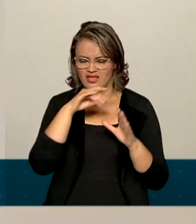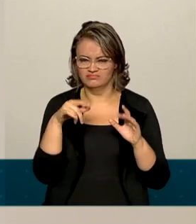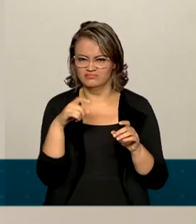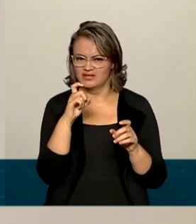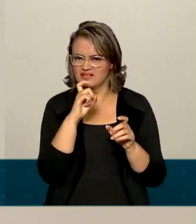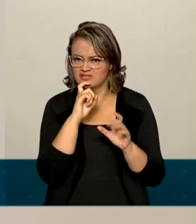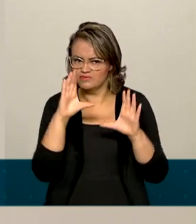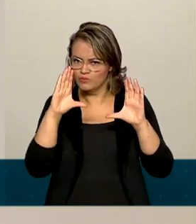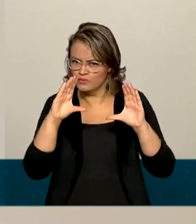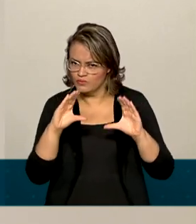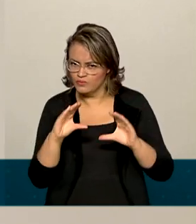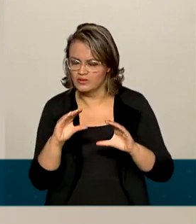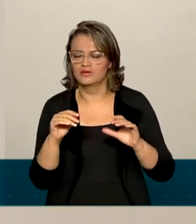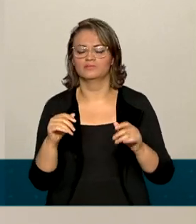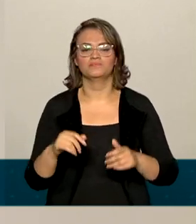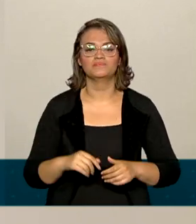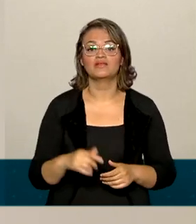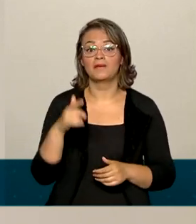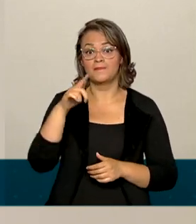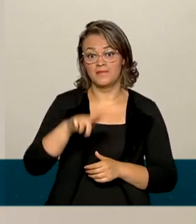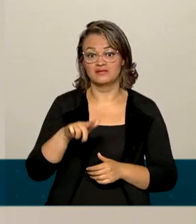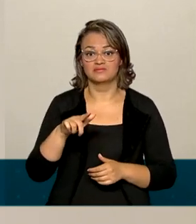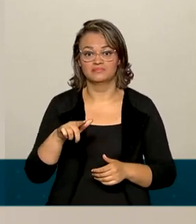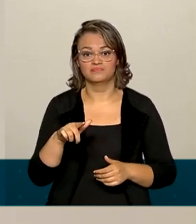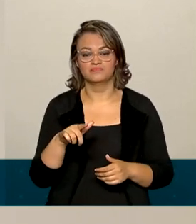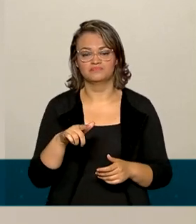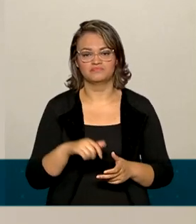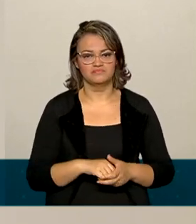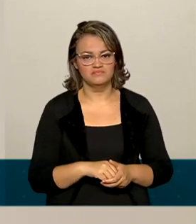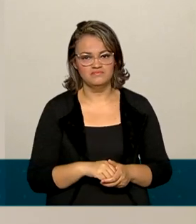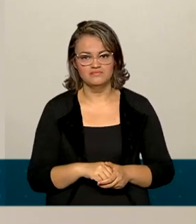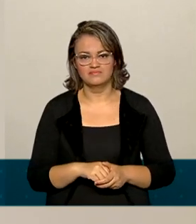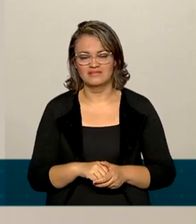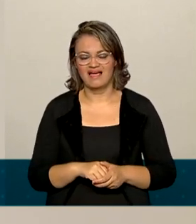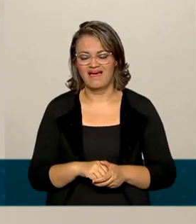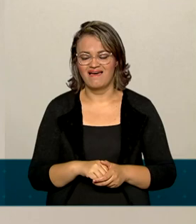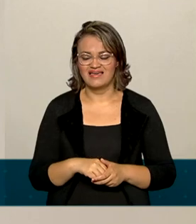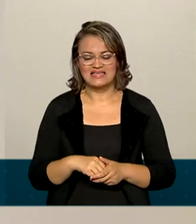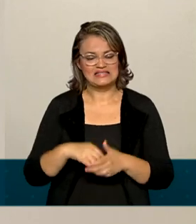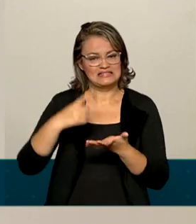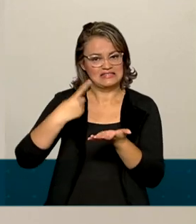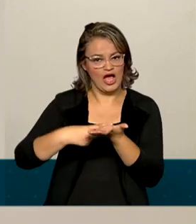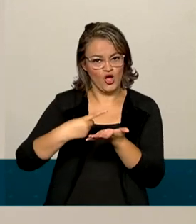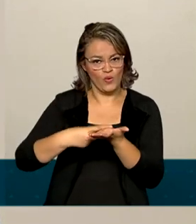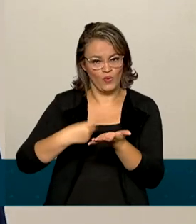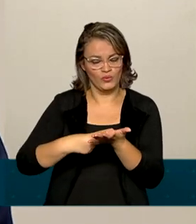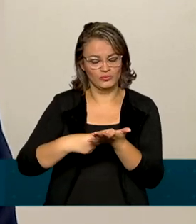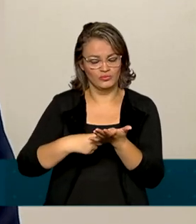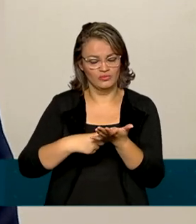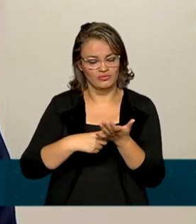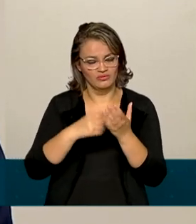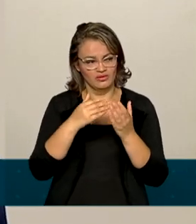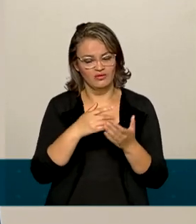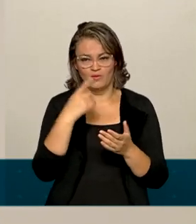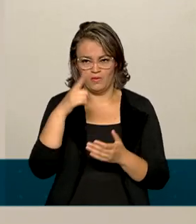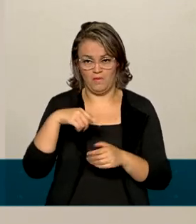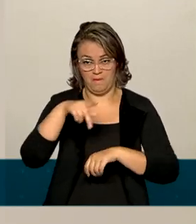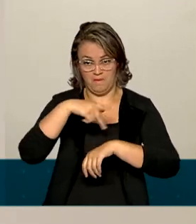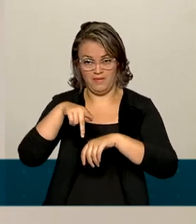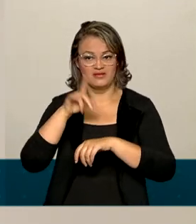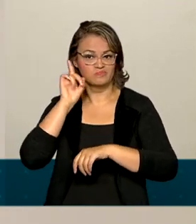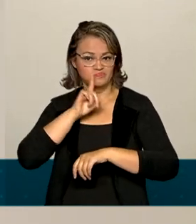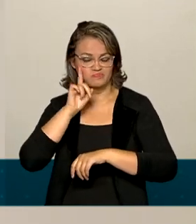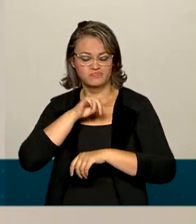também para a questão da mudança climática. E, além disso, nessa carta que o Brasil escreve, então, para o presidente norte-americano,